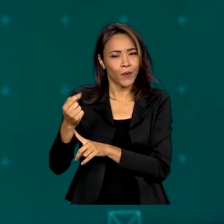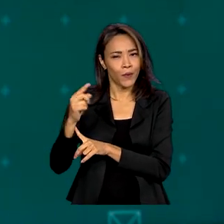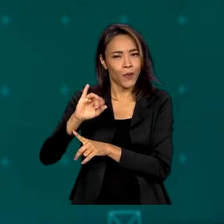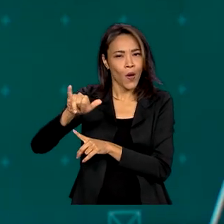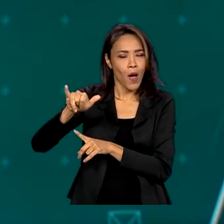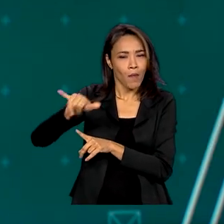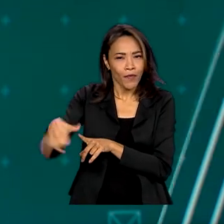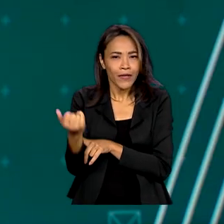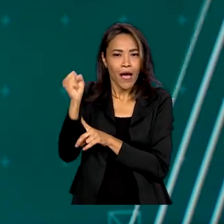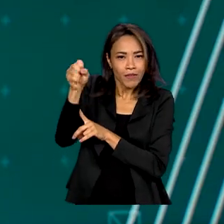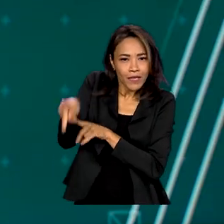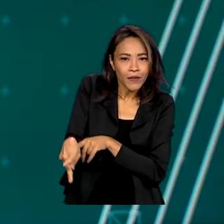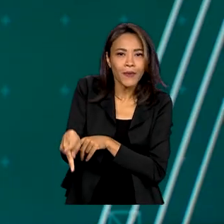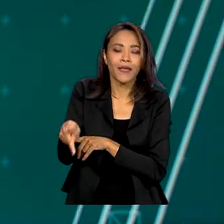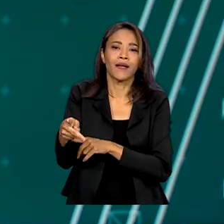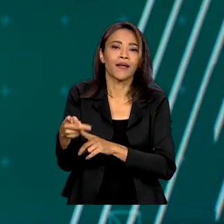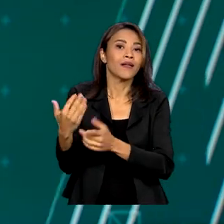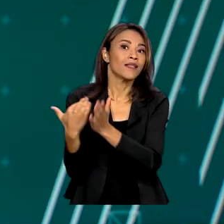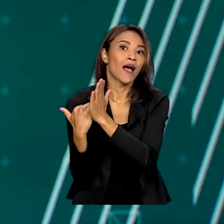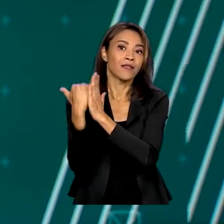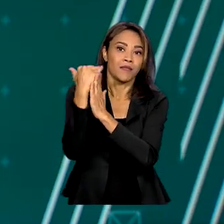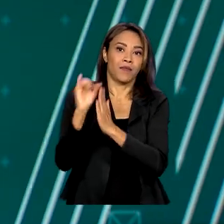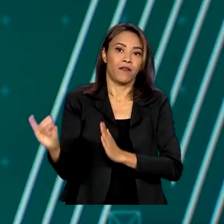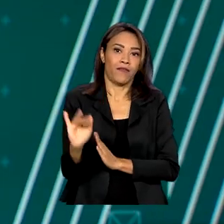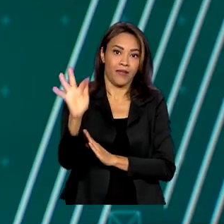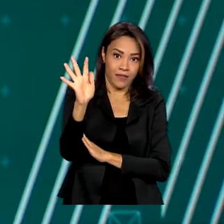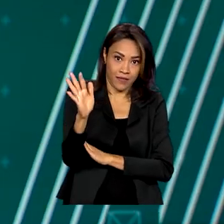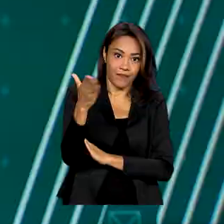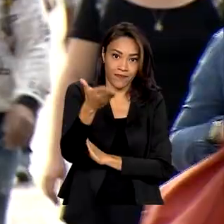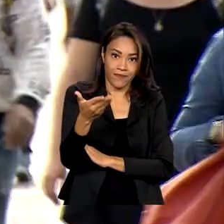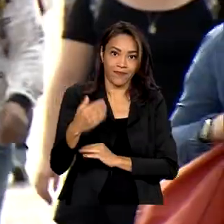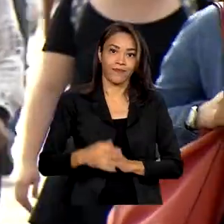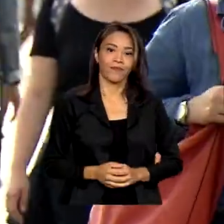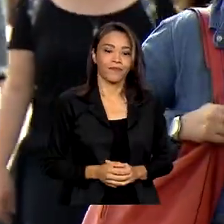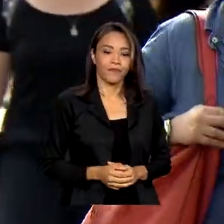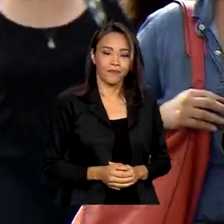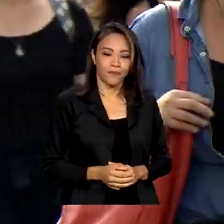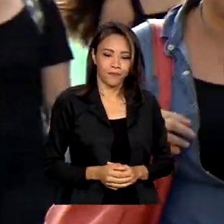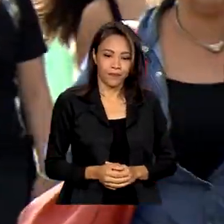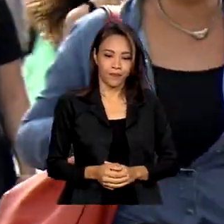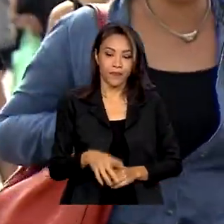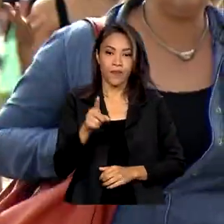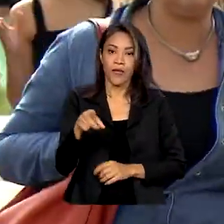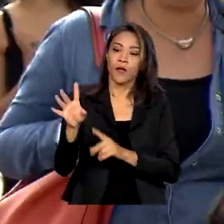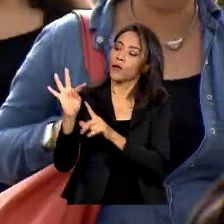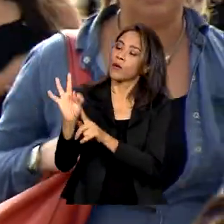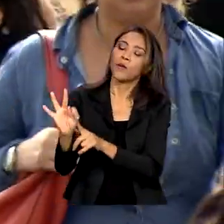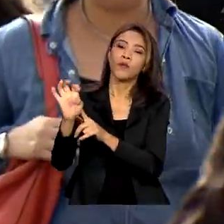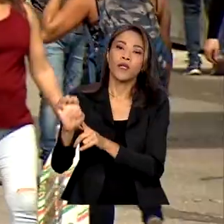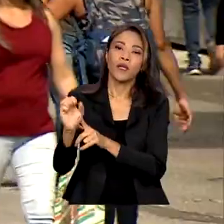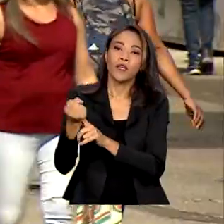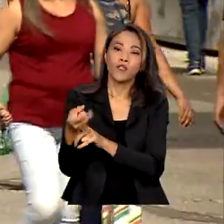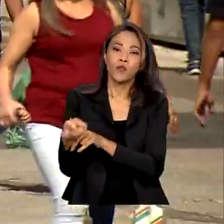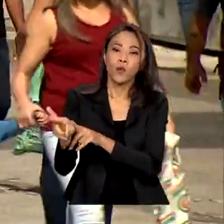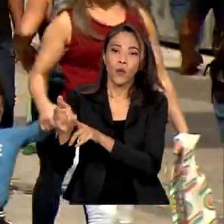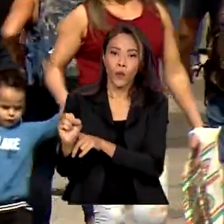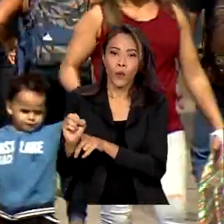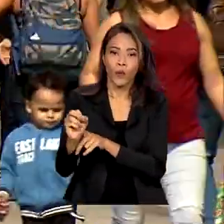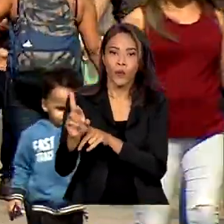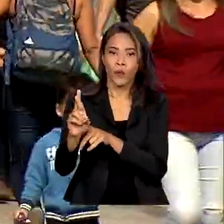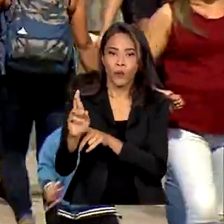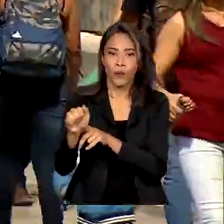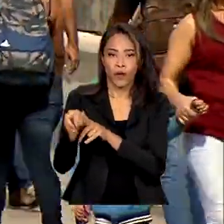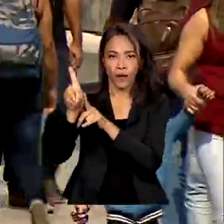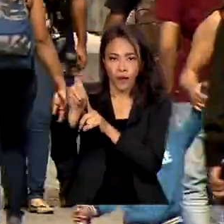ganhos acima da inflação. É o Tesouro Renda Mais. O Tesouro Renda Mais foi criado para quem